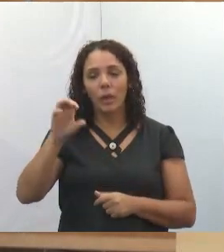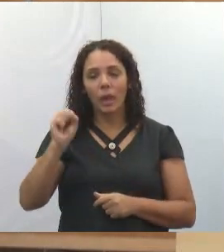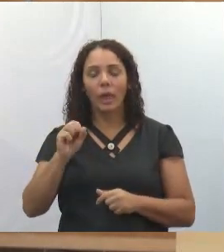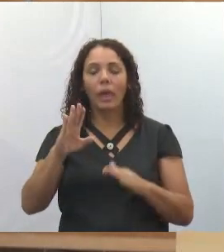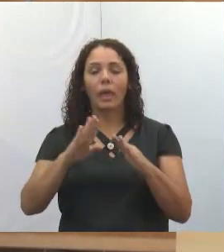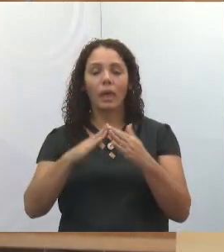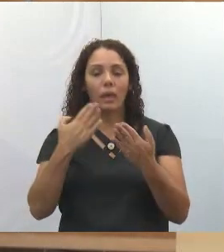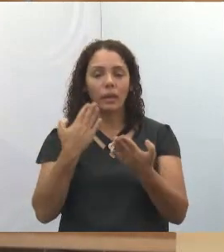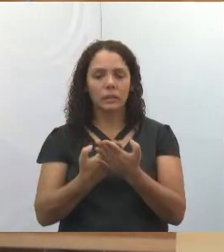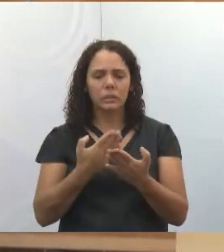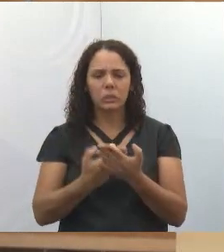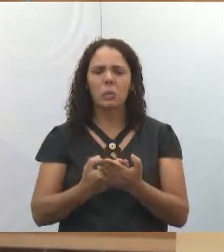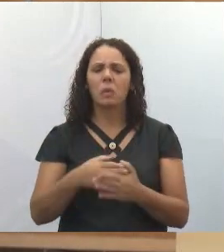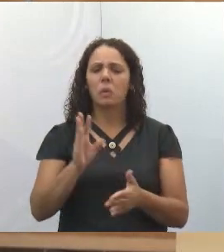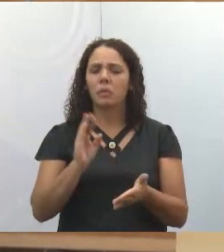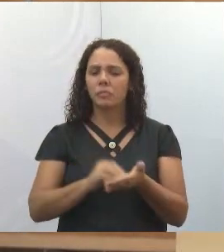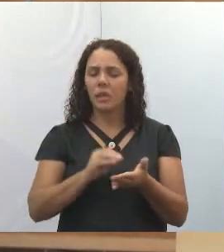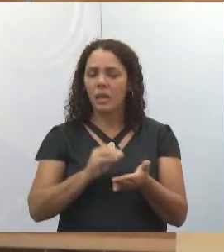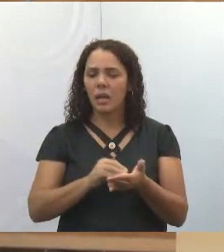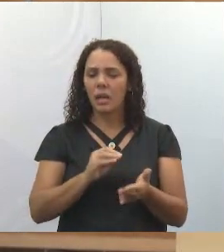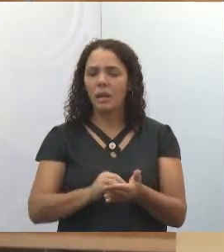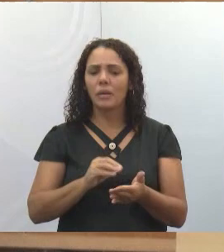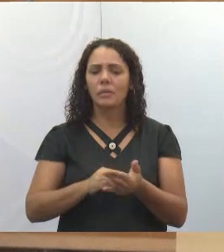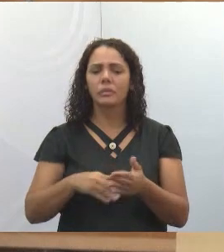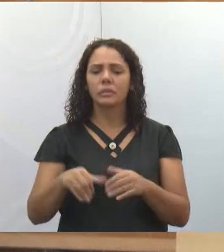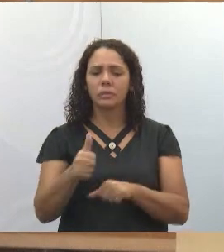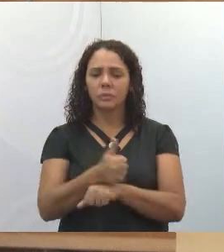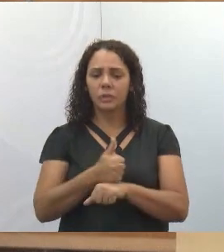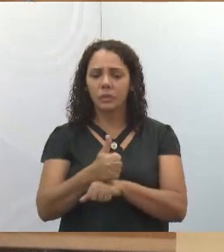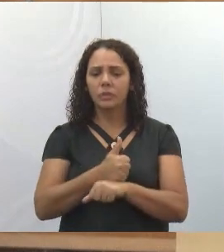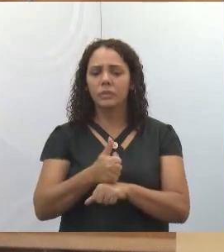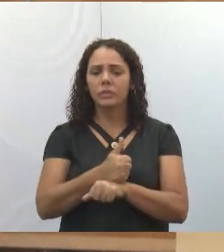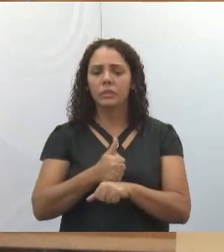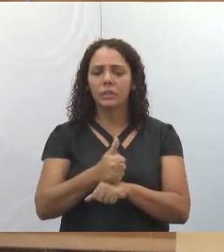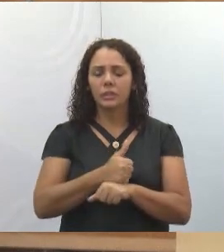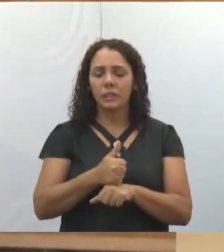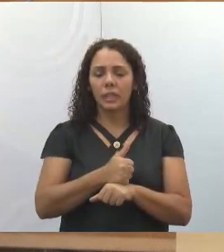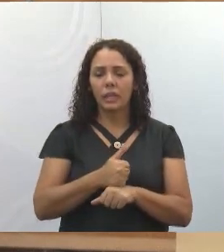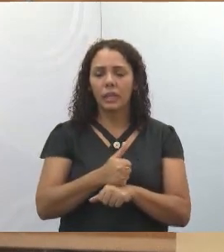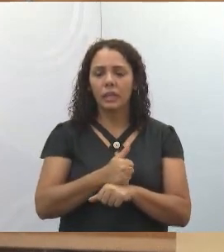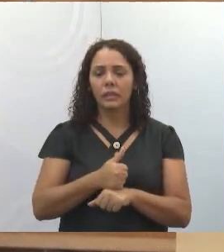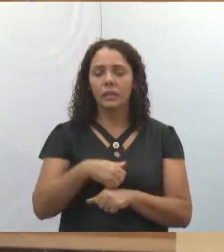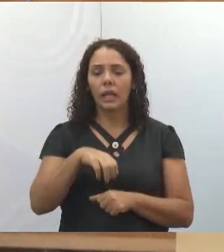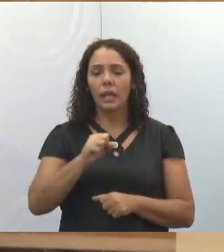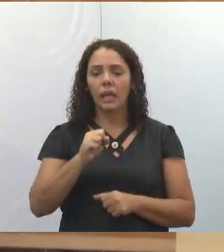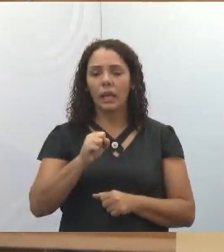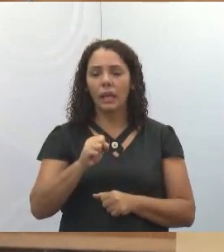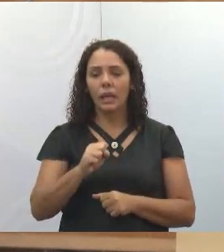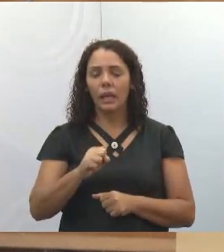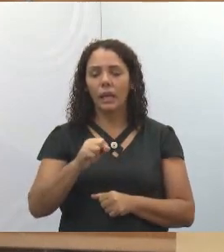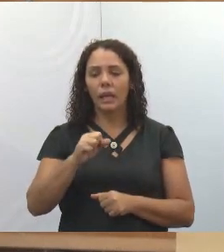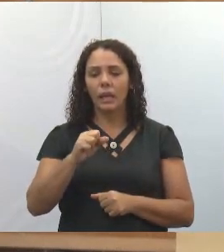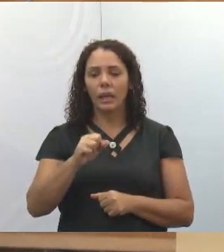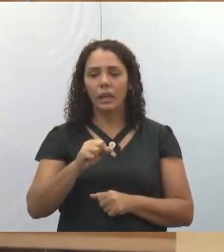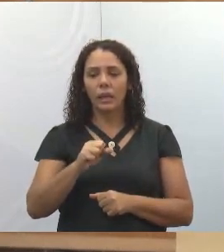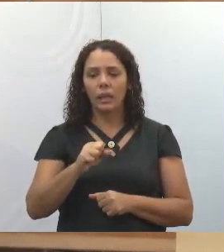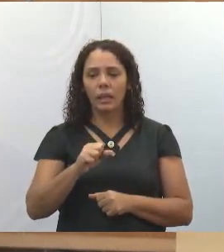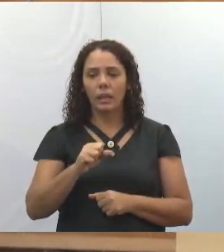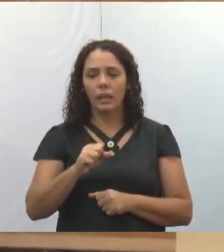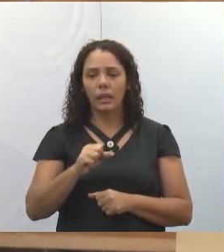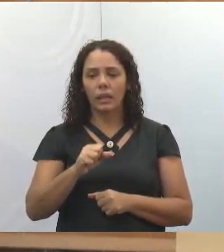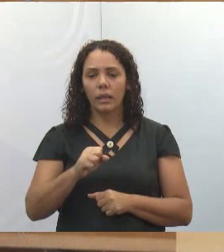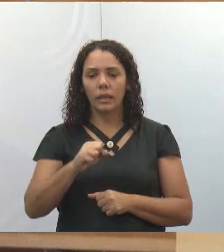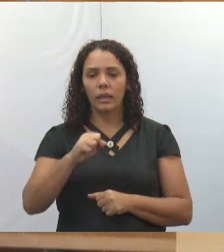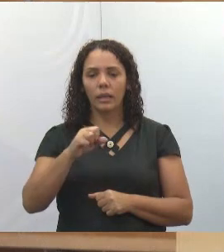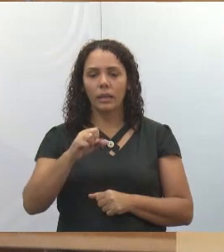faltando profissionais nesses ambientes, que são os ASMs, né? O SG, a nomenclatura,